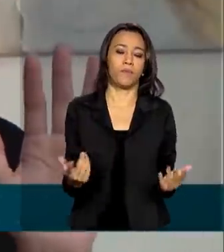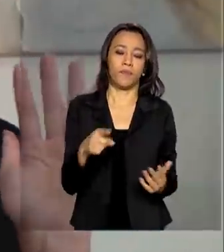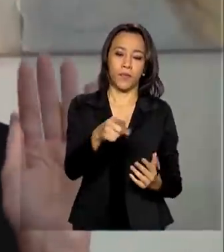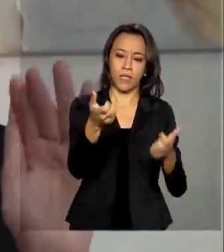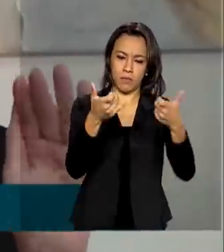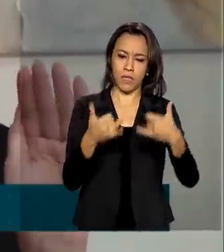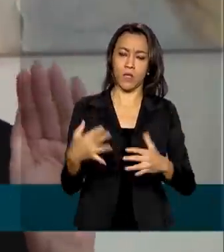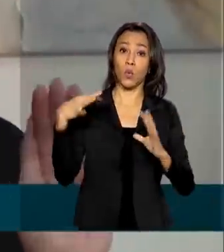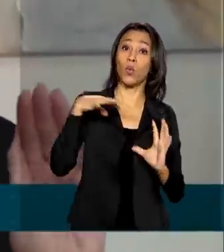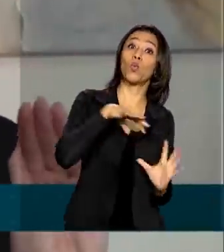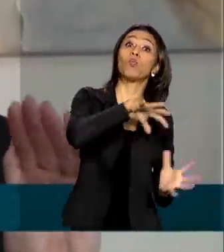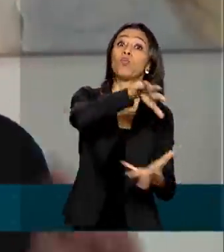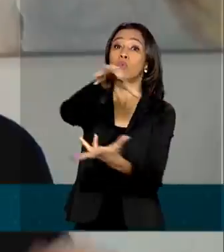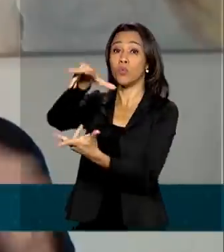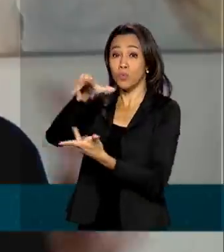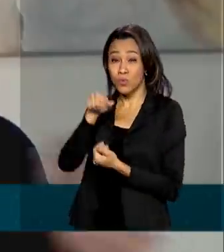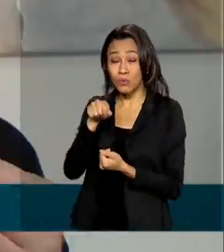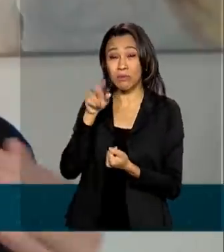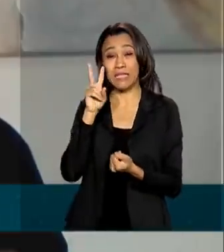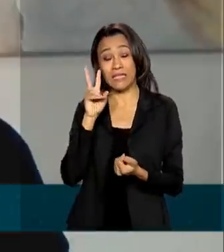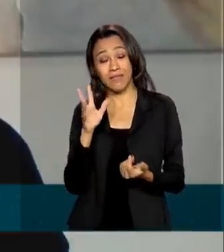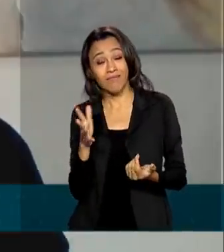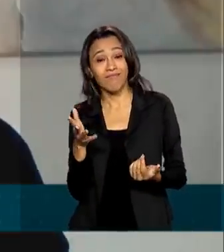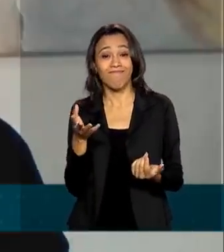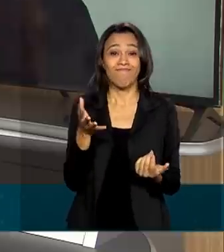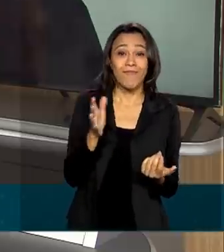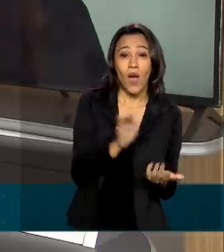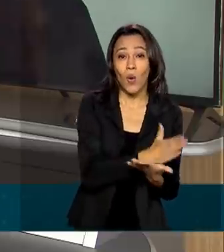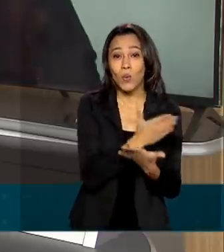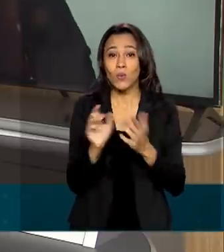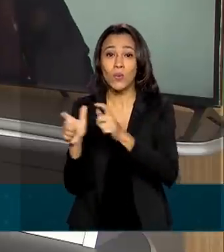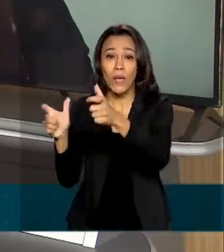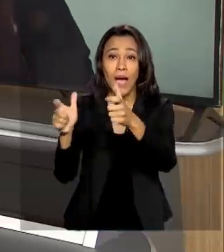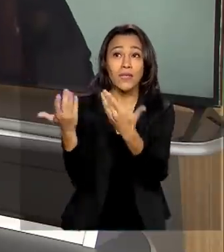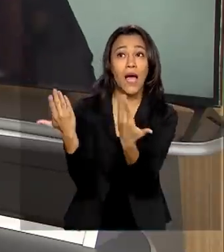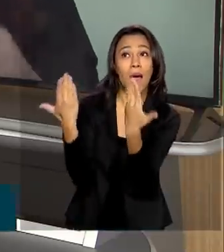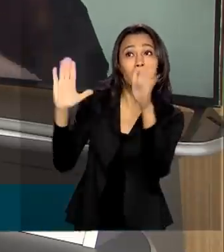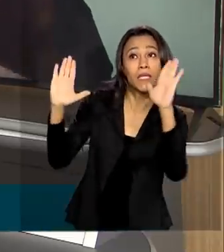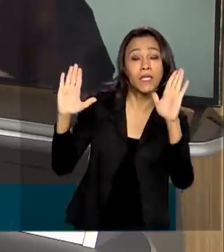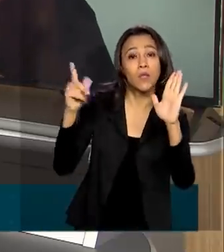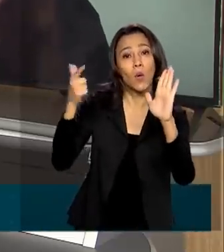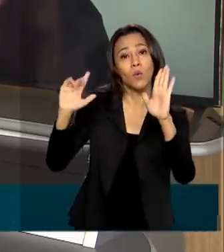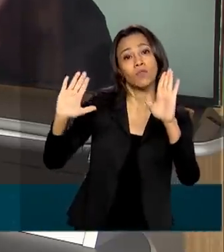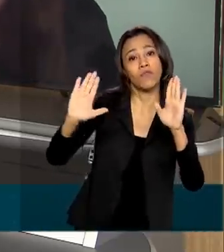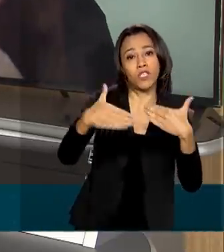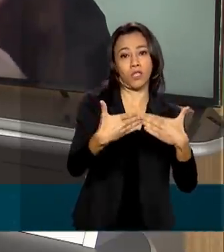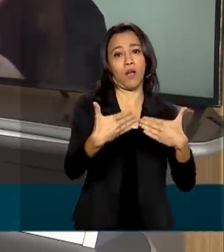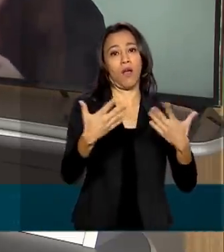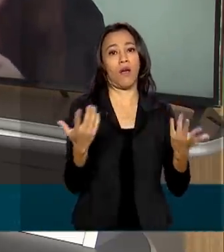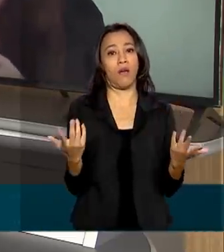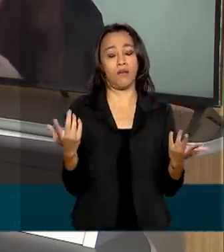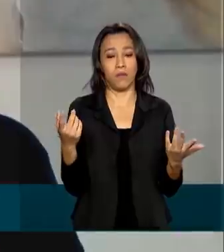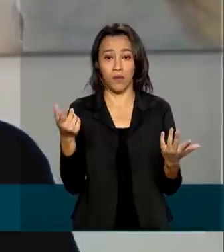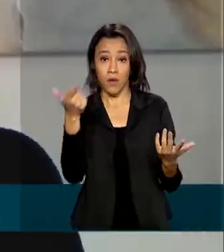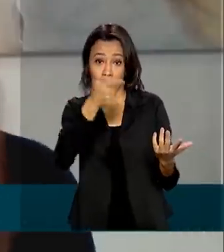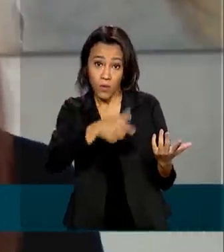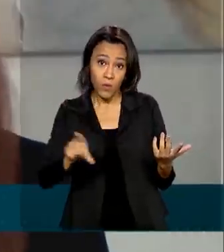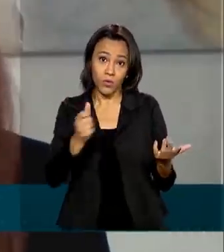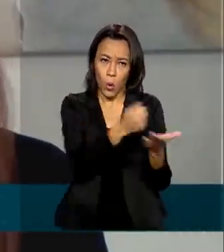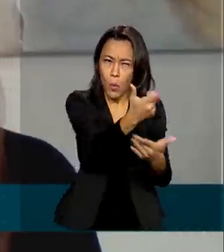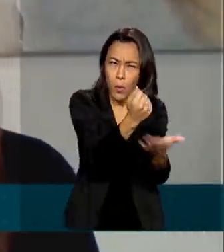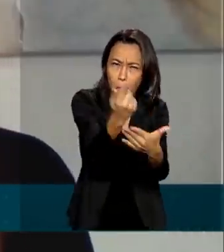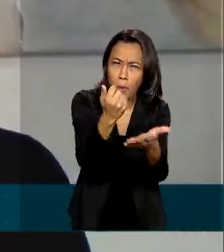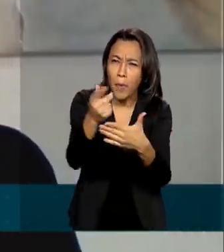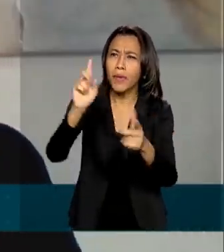sob júdice, ainda está sob análise, vi de alguns lugares que abriram, voltaram a fechar, viram expansão de consumo, mas depois